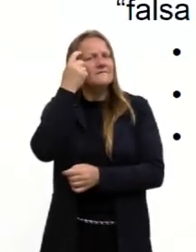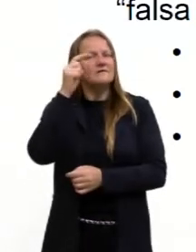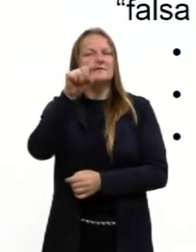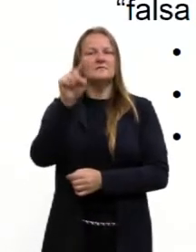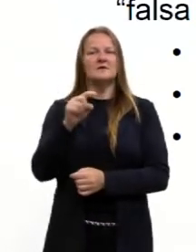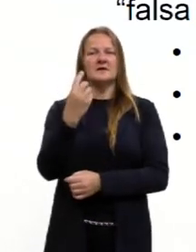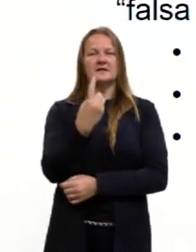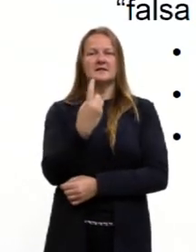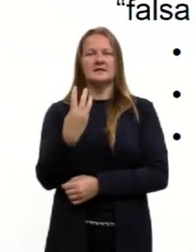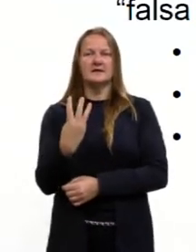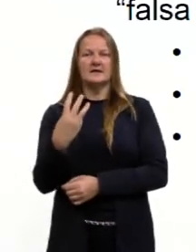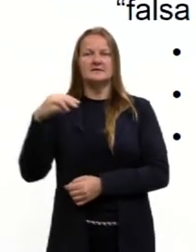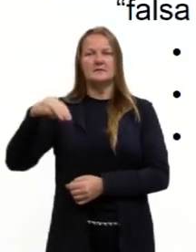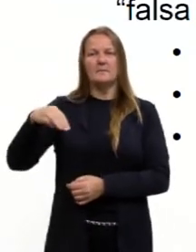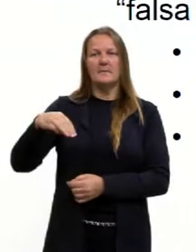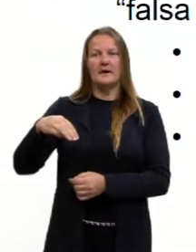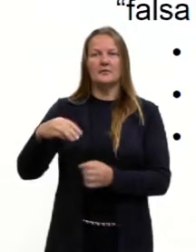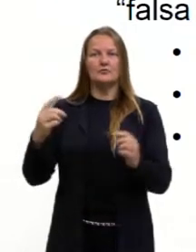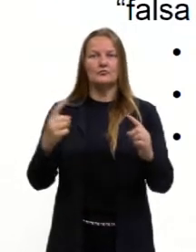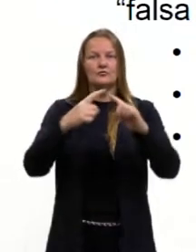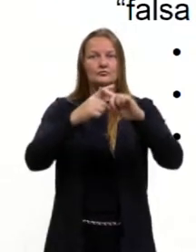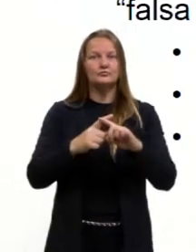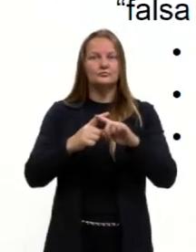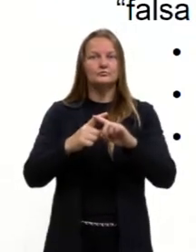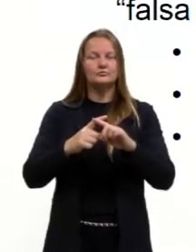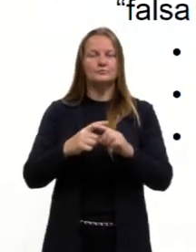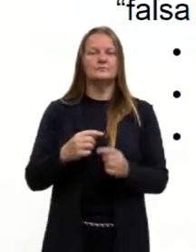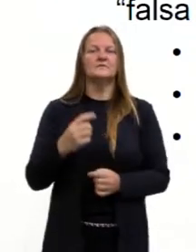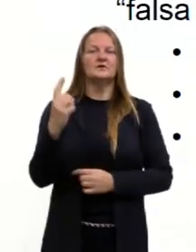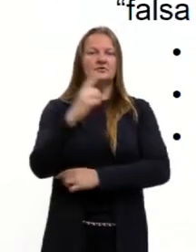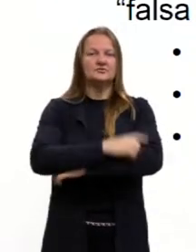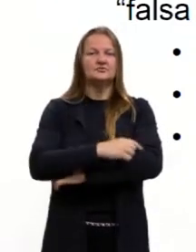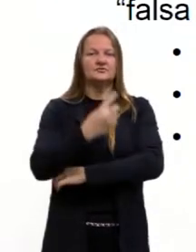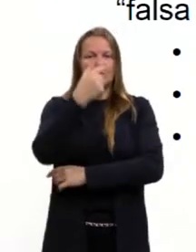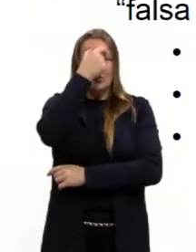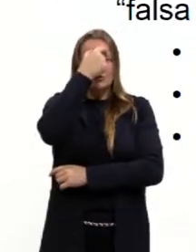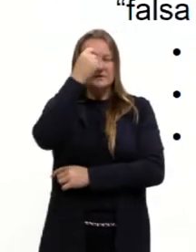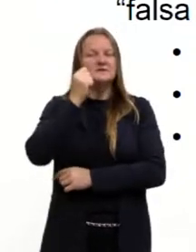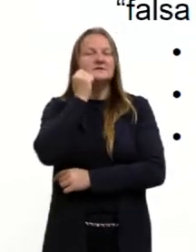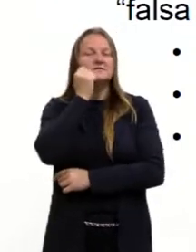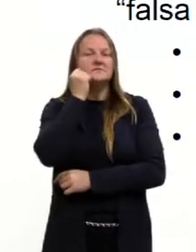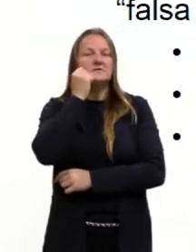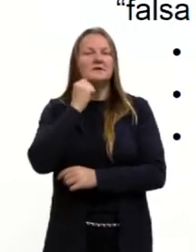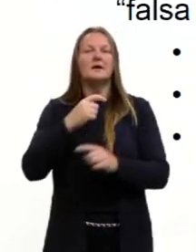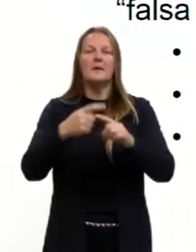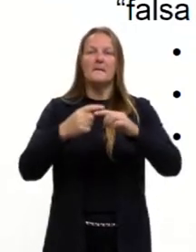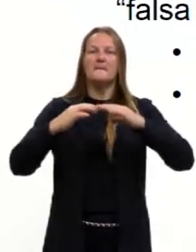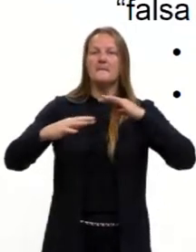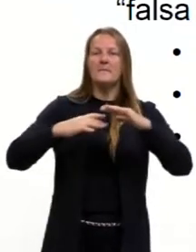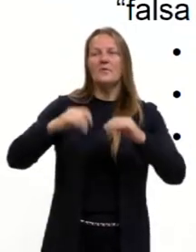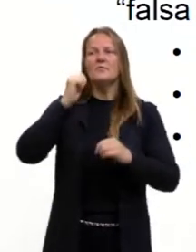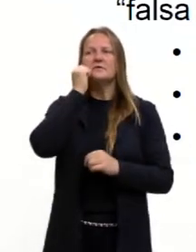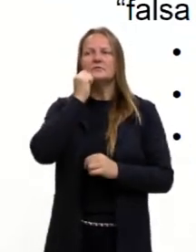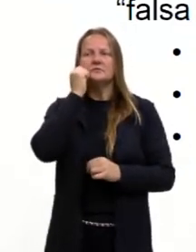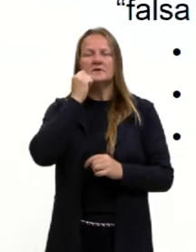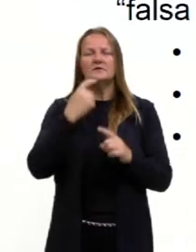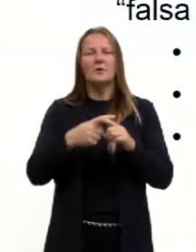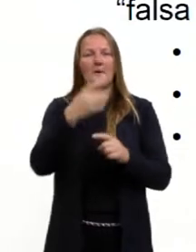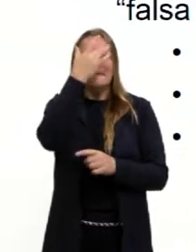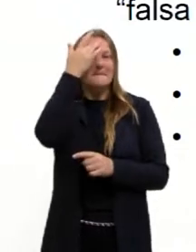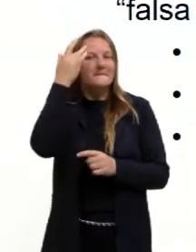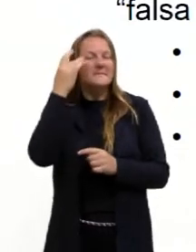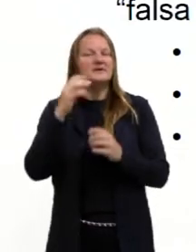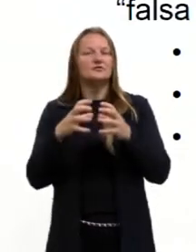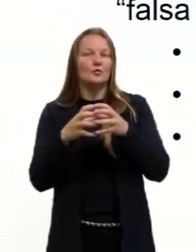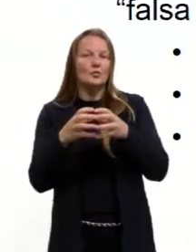de maio. Então, 20 de novembro, o dia que foi escolhido para o dia da consciência negra, pelo movimento negro, por pessoas negras,